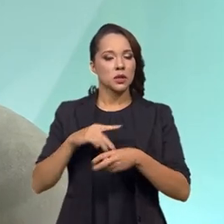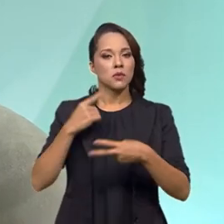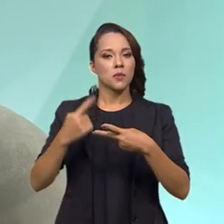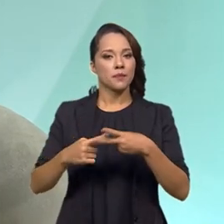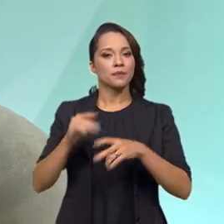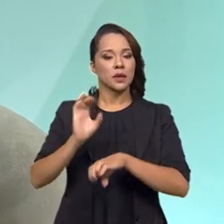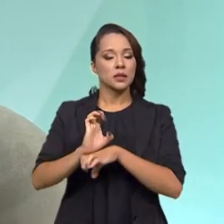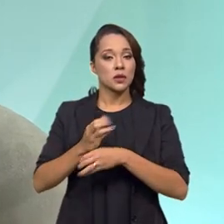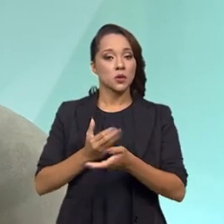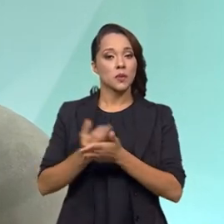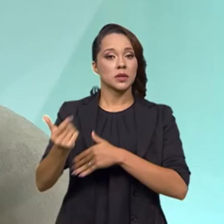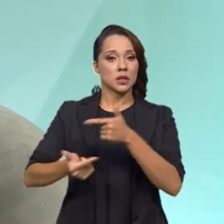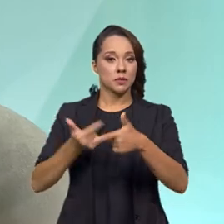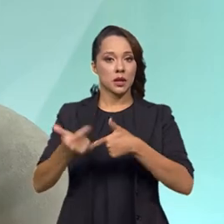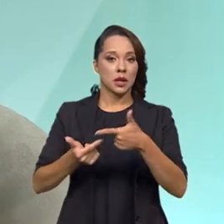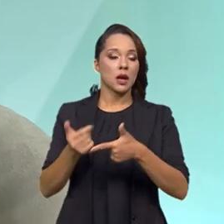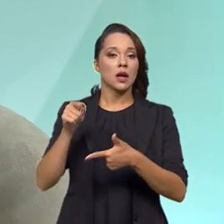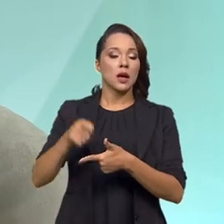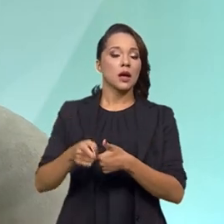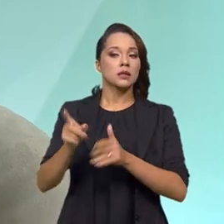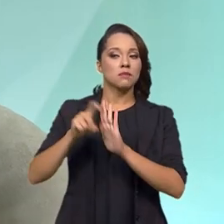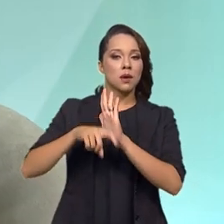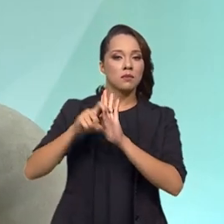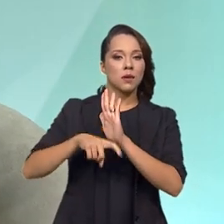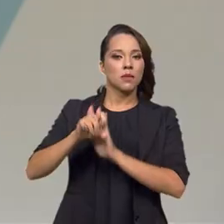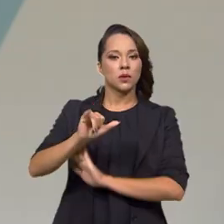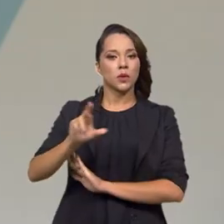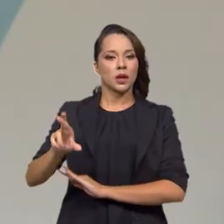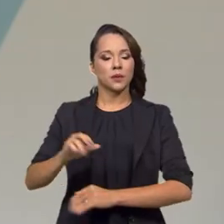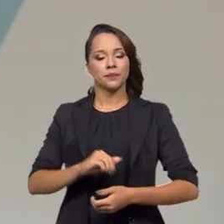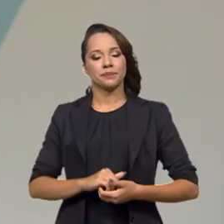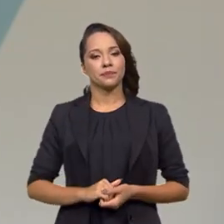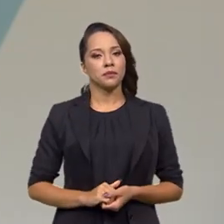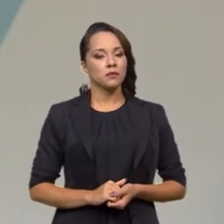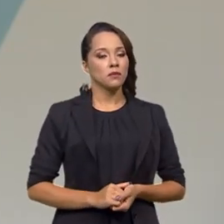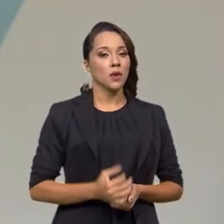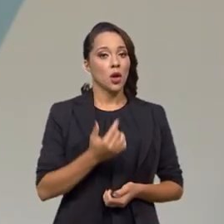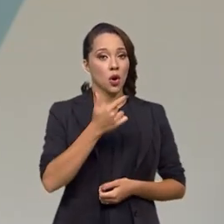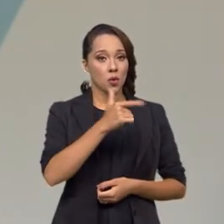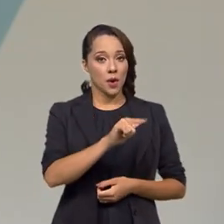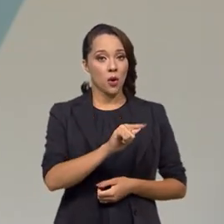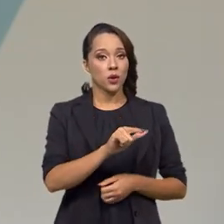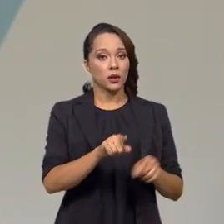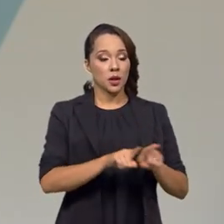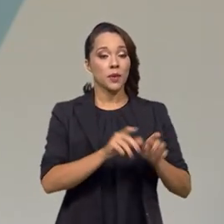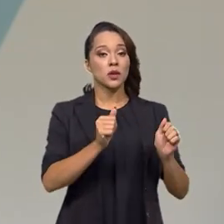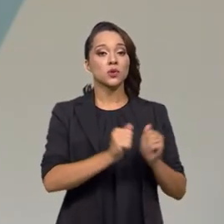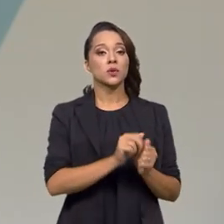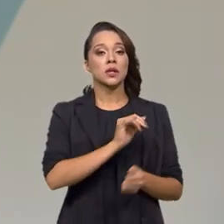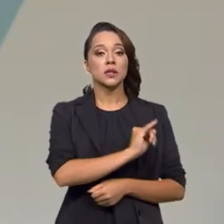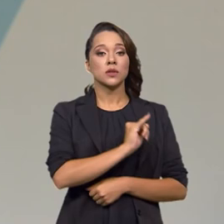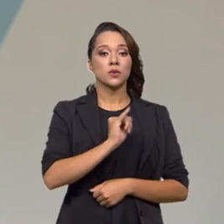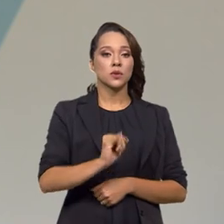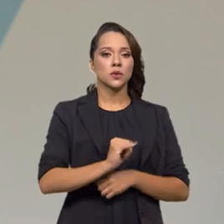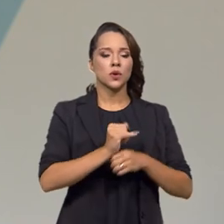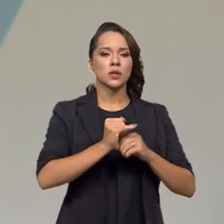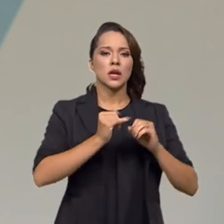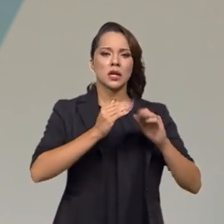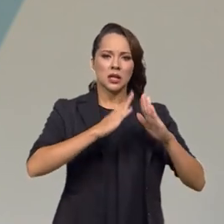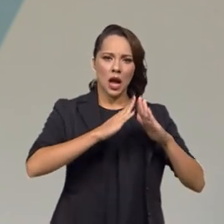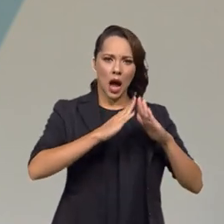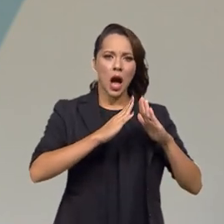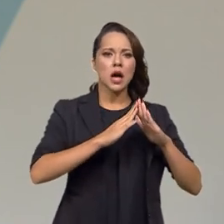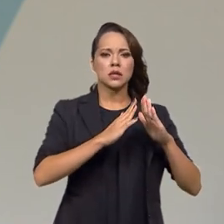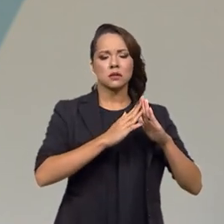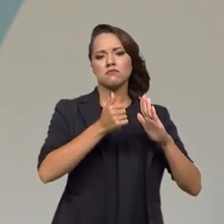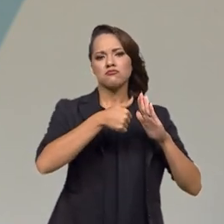comecem a trabalhar essas deduções de imposto de renda. Uma outra frente é junto às instituições de longa permanência